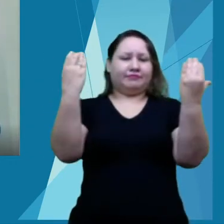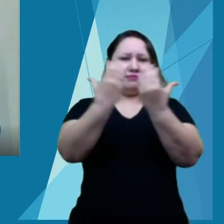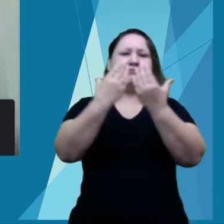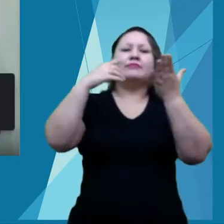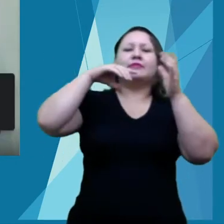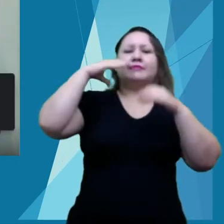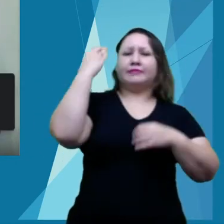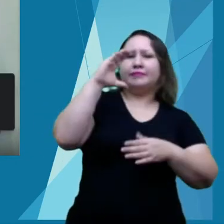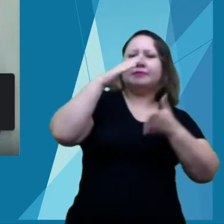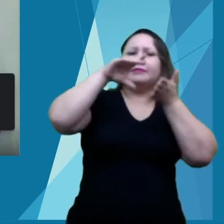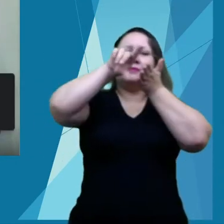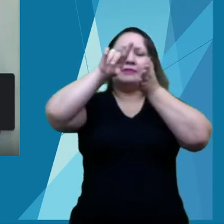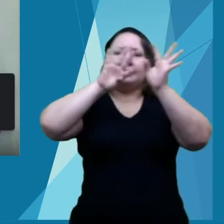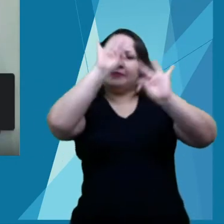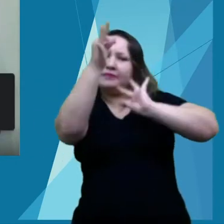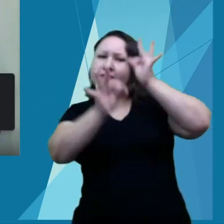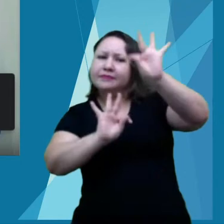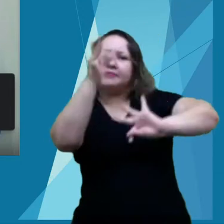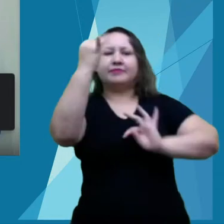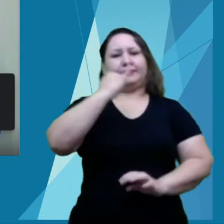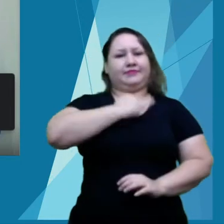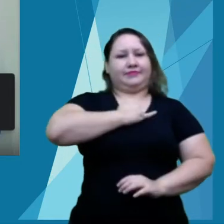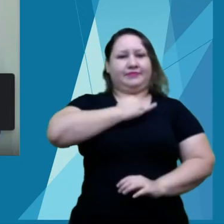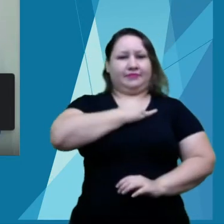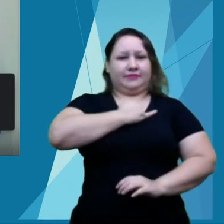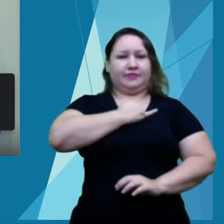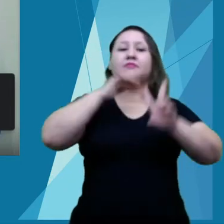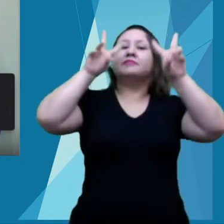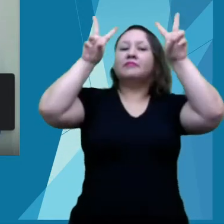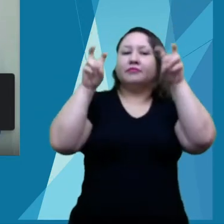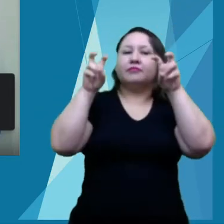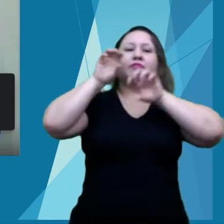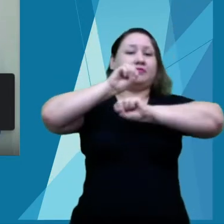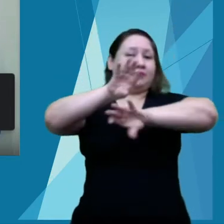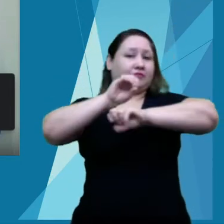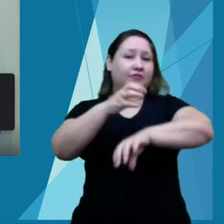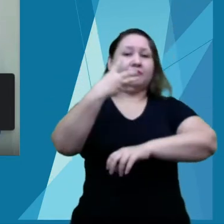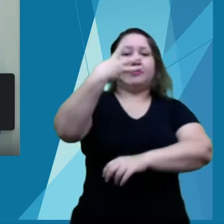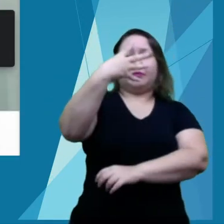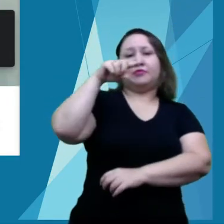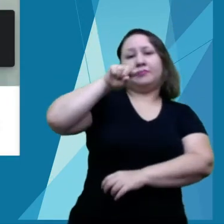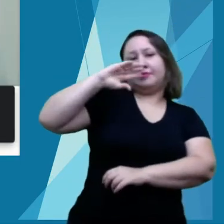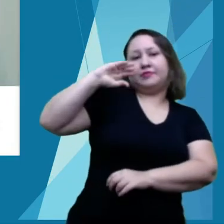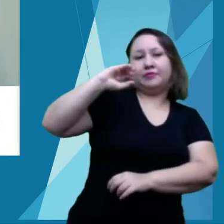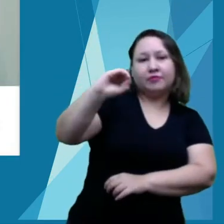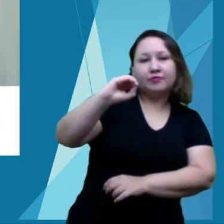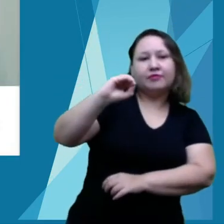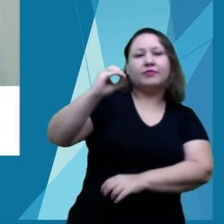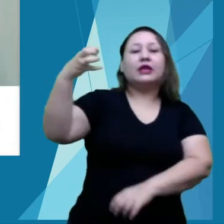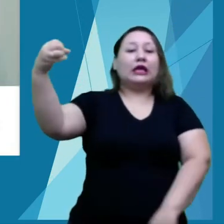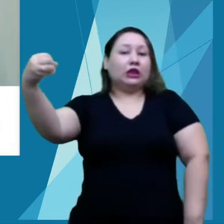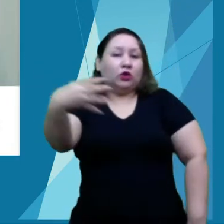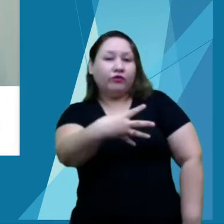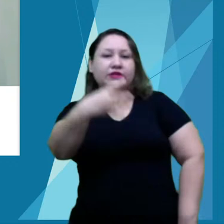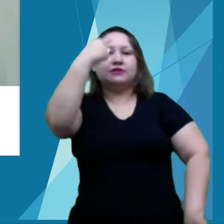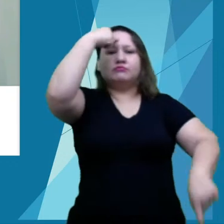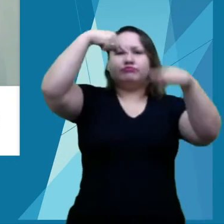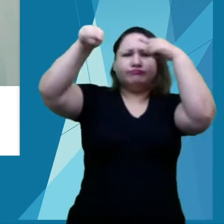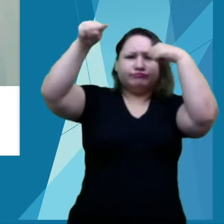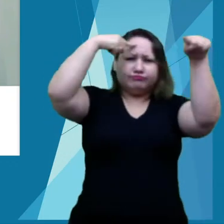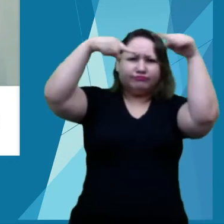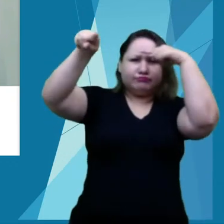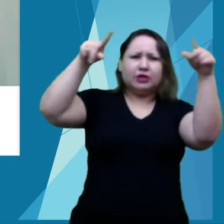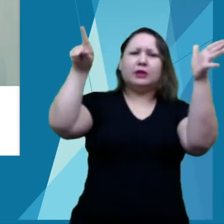IFAC com o tema Educação 4.0, inovação e criatividade na